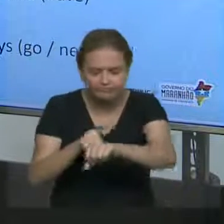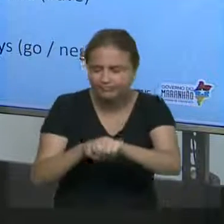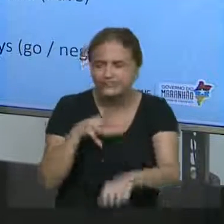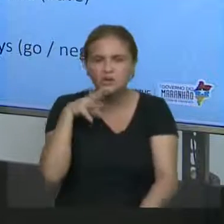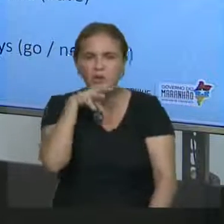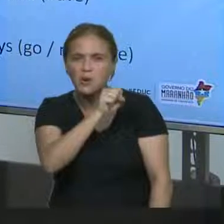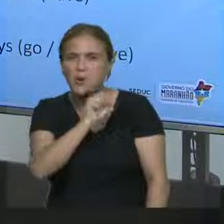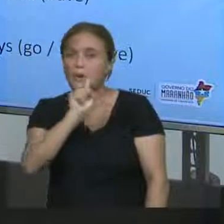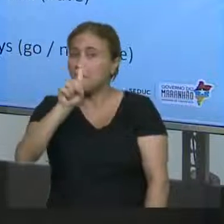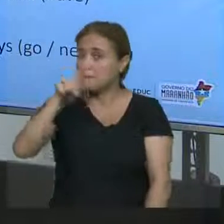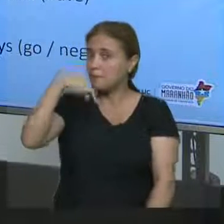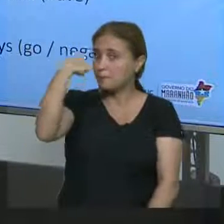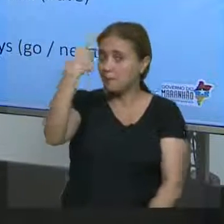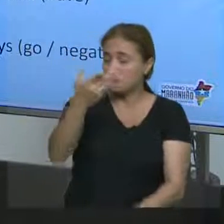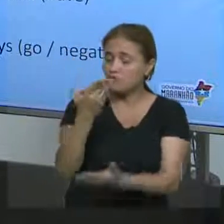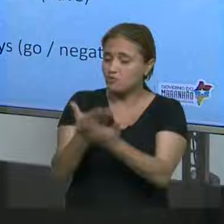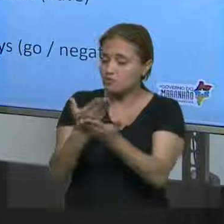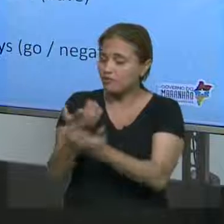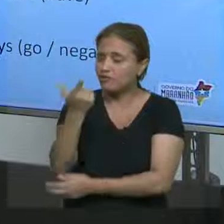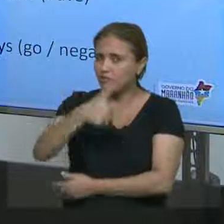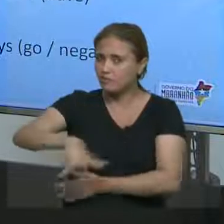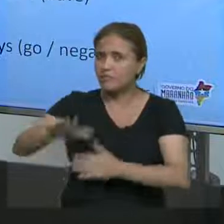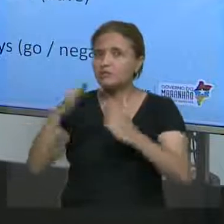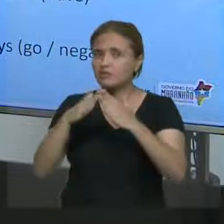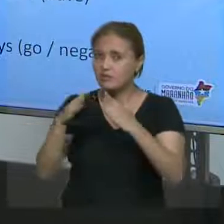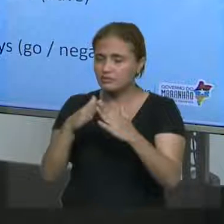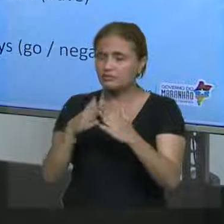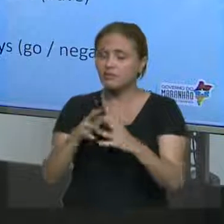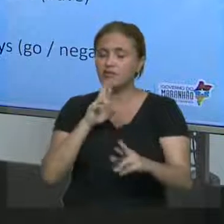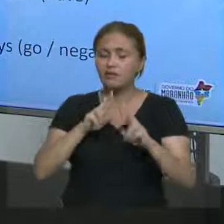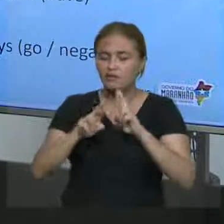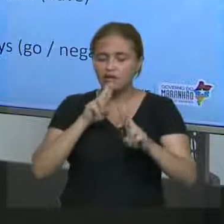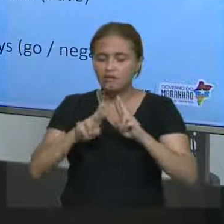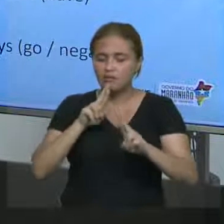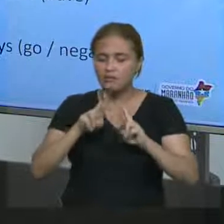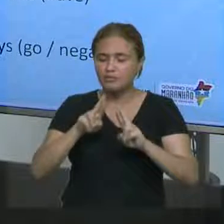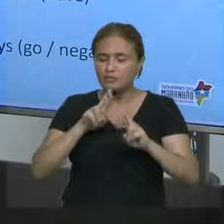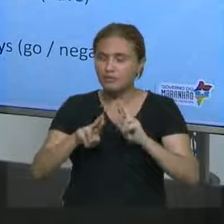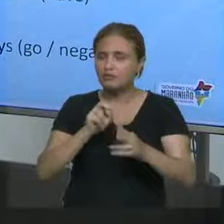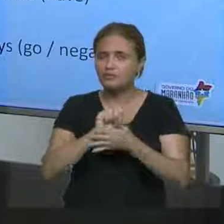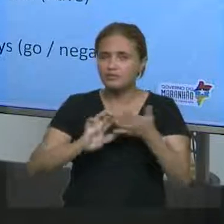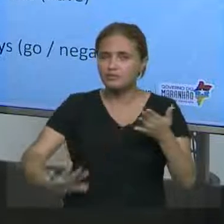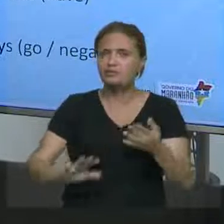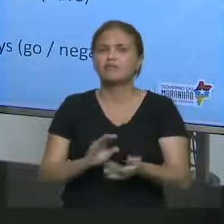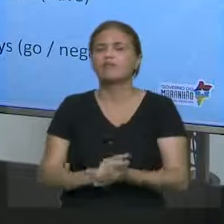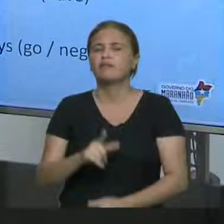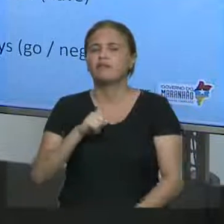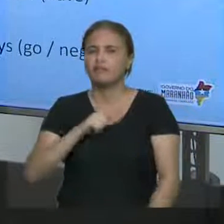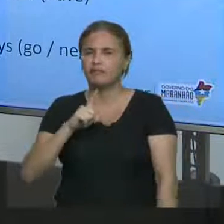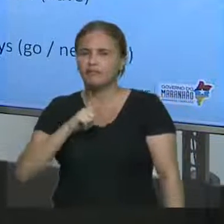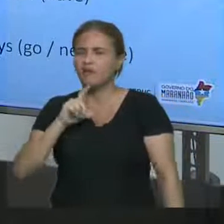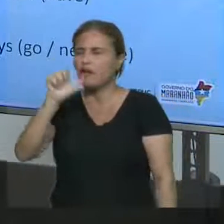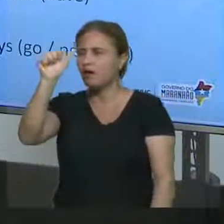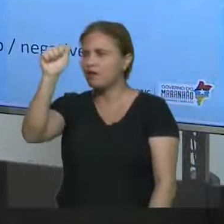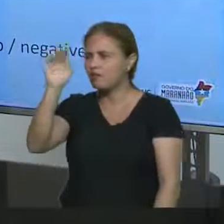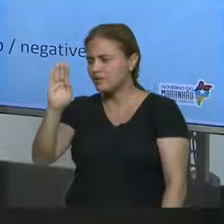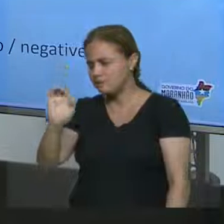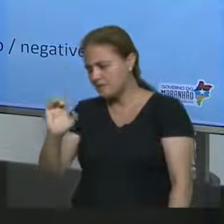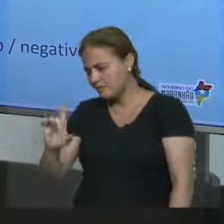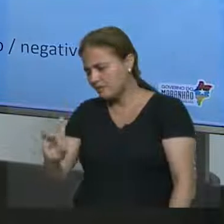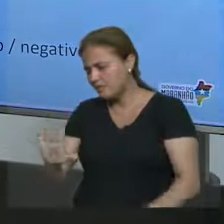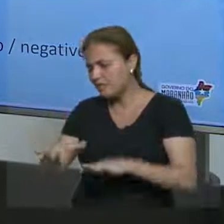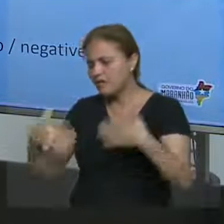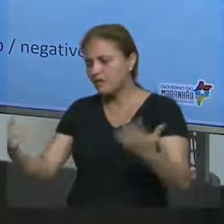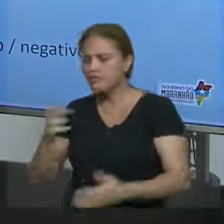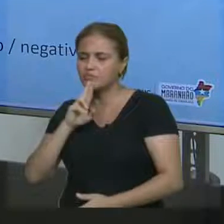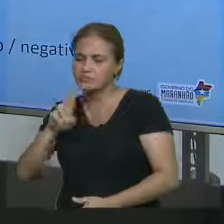vocês depois vão rever essa aula e vão fazer direitinho. E aí, no outro slide, fica sempre o gabarito para que vocês vejam. Ah, será que eu